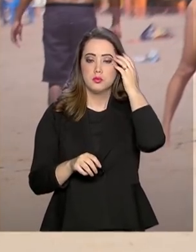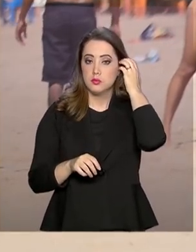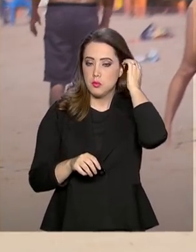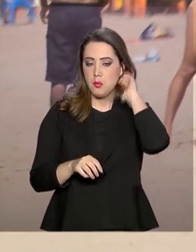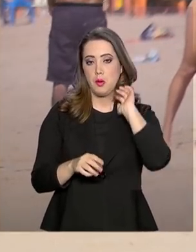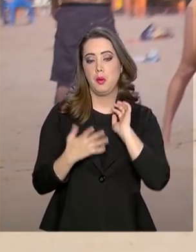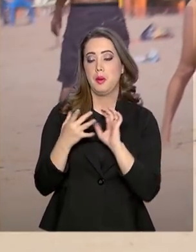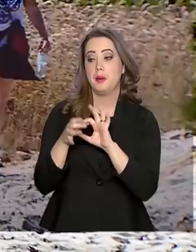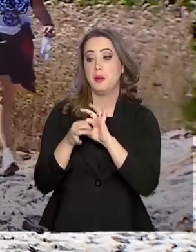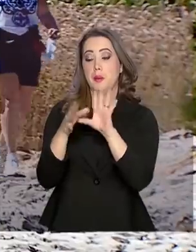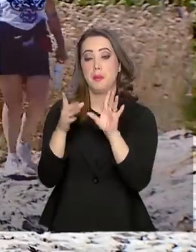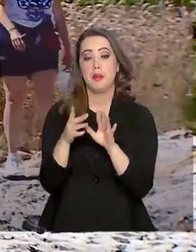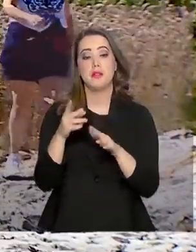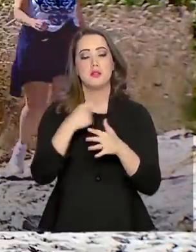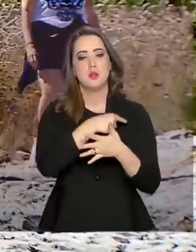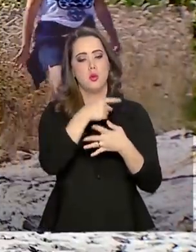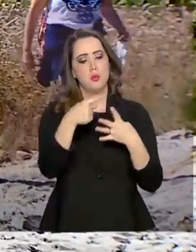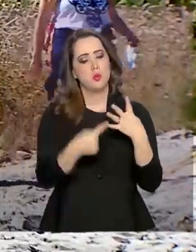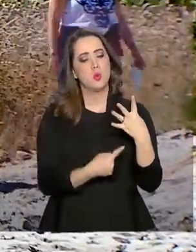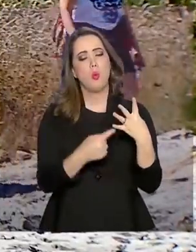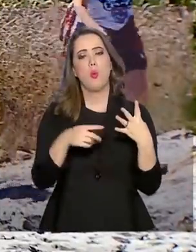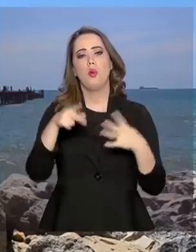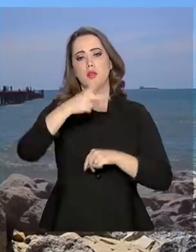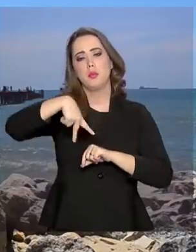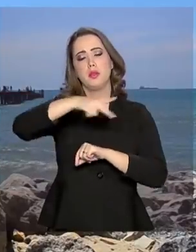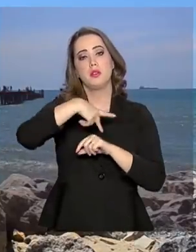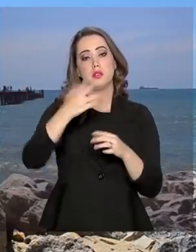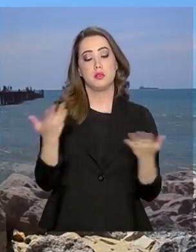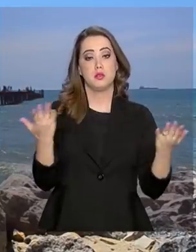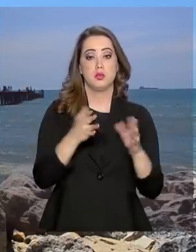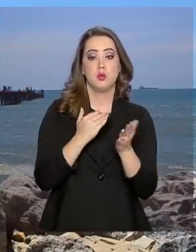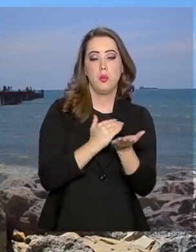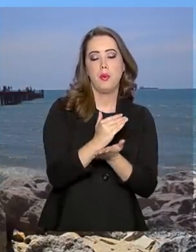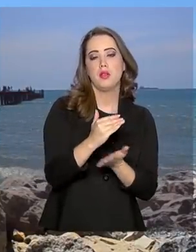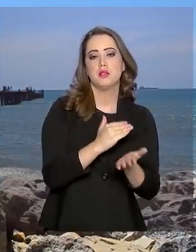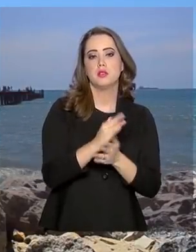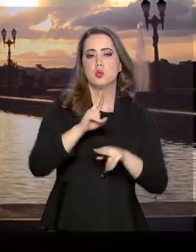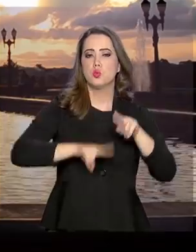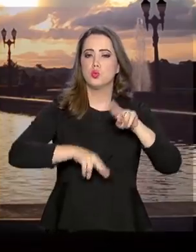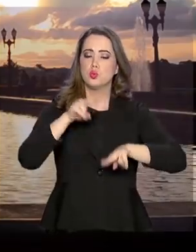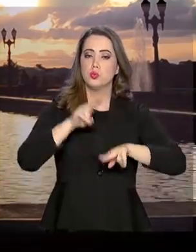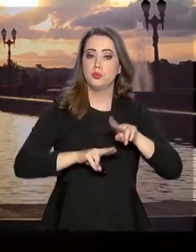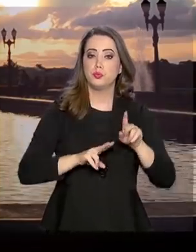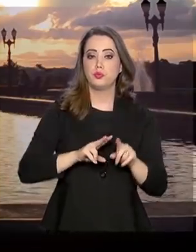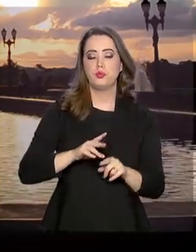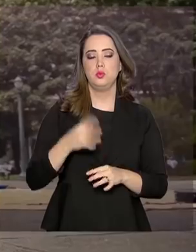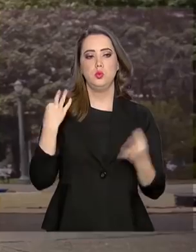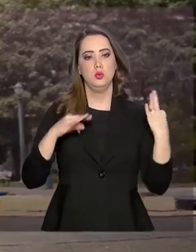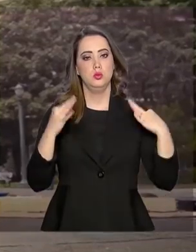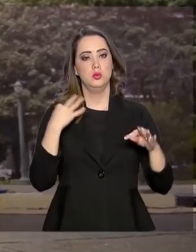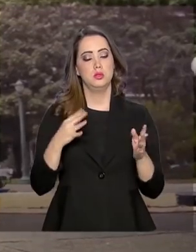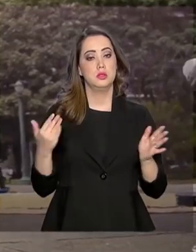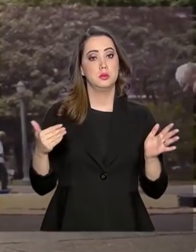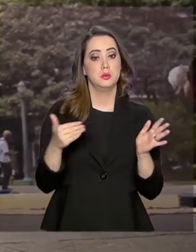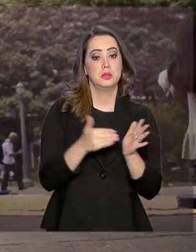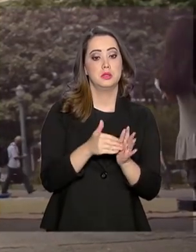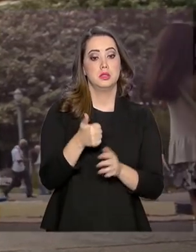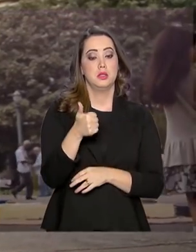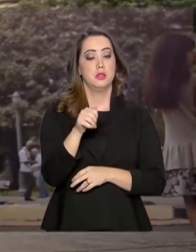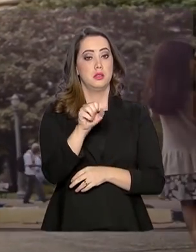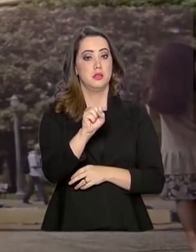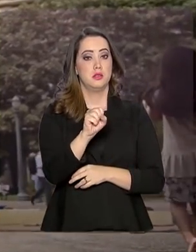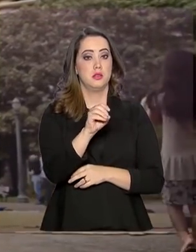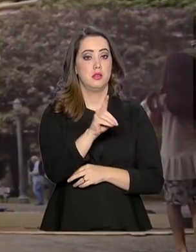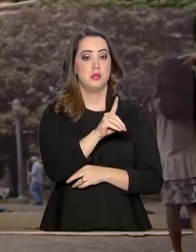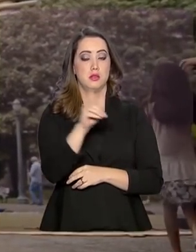vistos para Estados Unidos, Canadá, Austrália e Japão passa a valer a partir de junho. O turista terá prazo máximo de 180